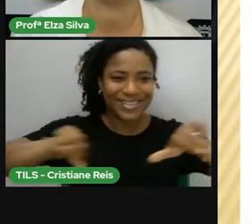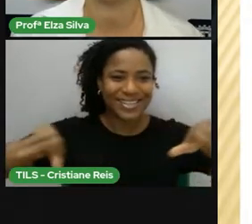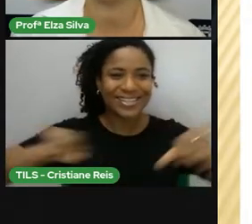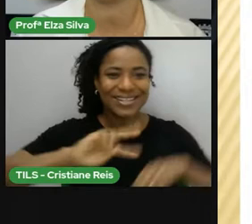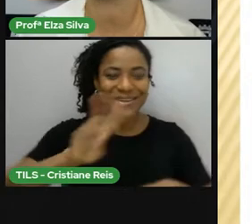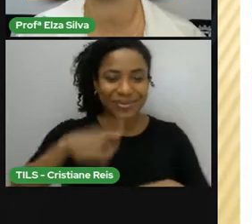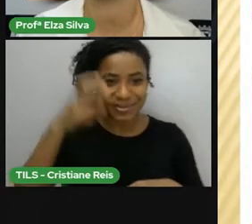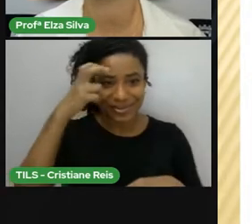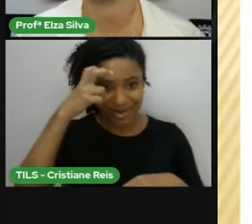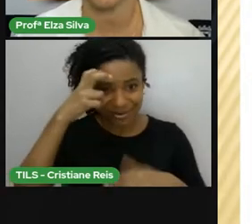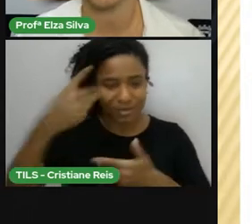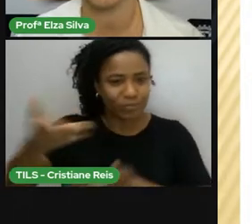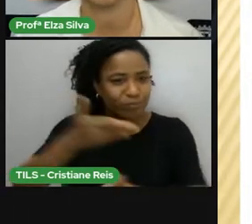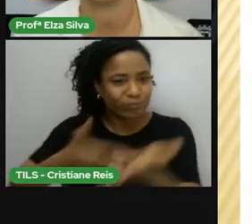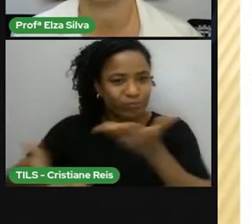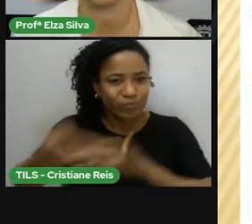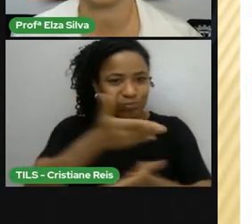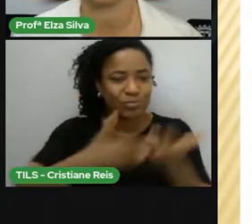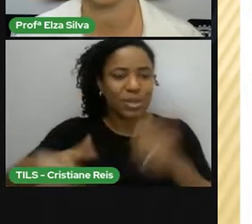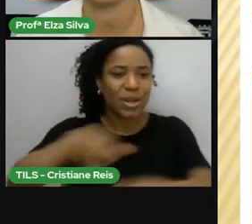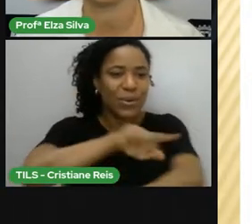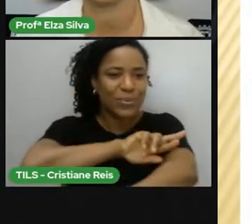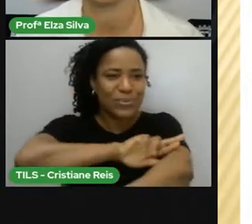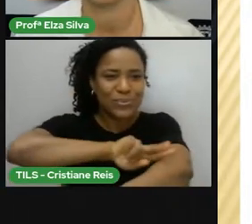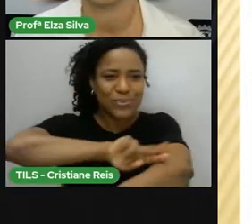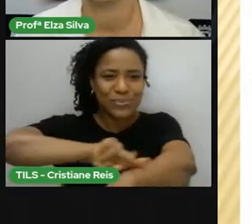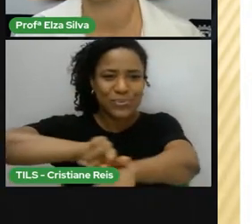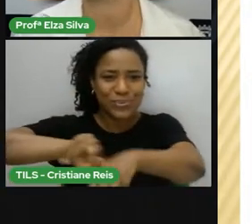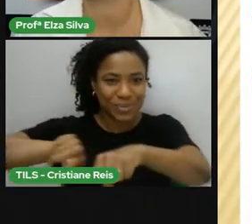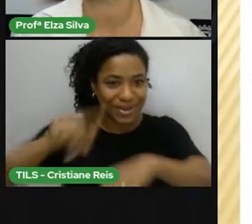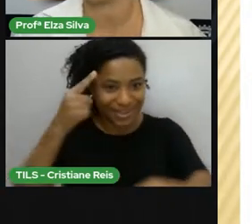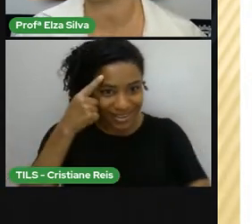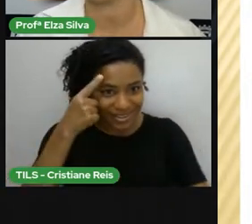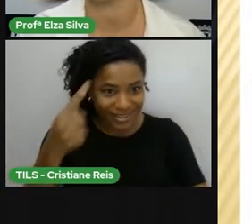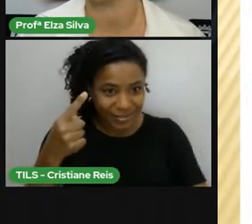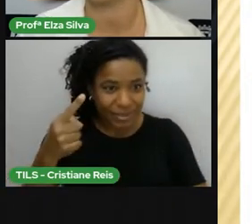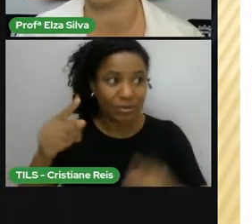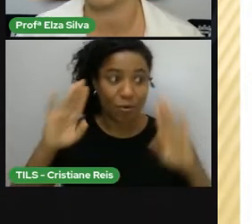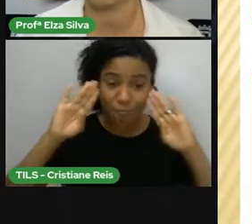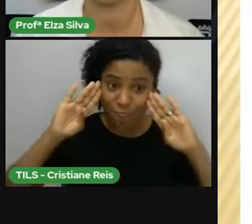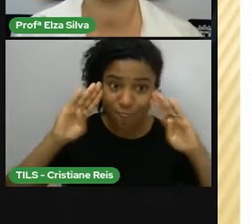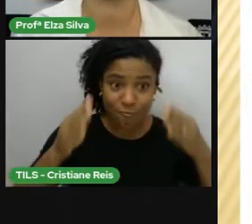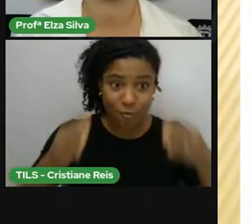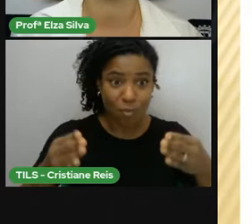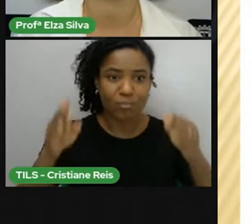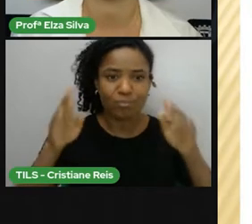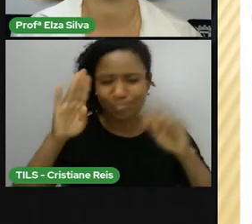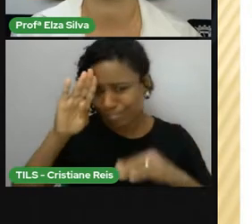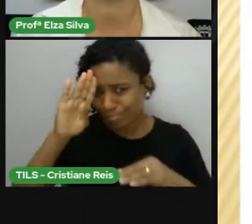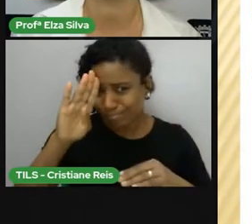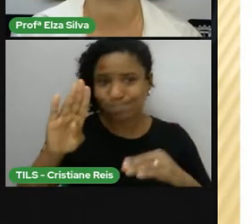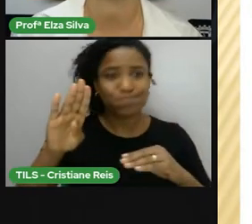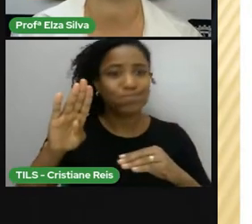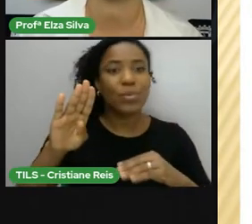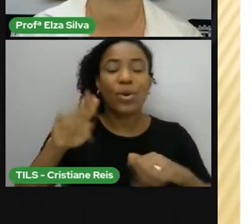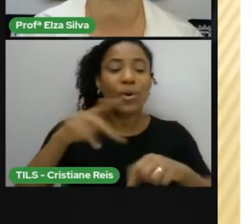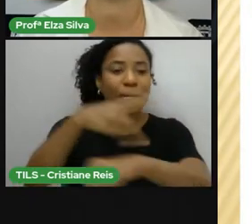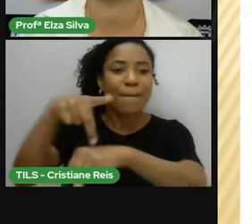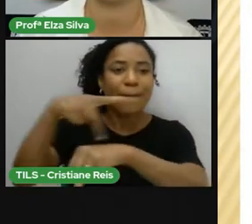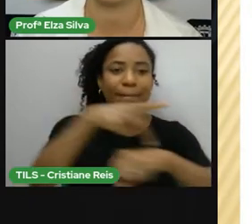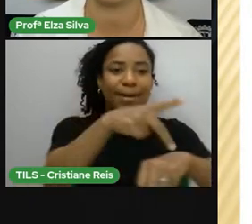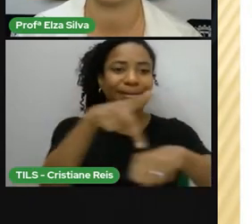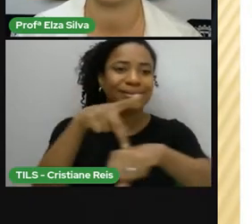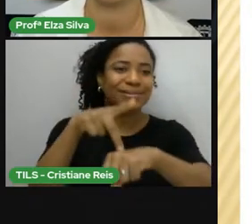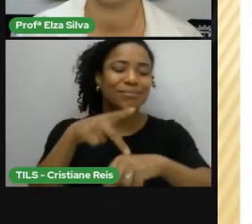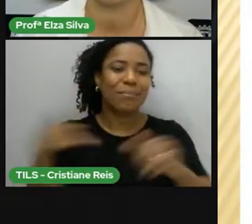e relações étnico-raciais. Só que o foco da aula de hoje está nos países que falam